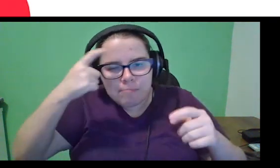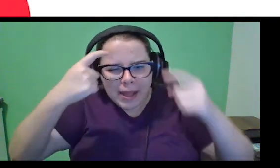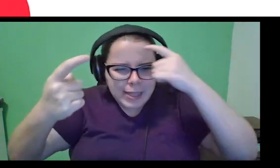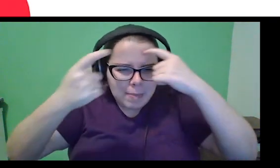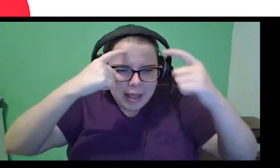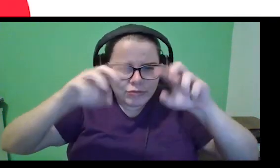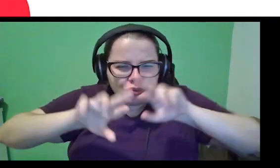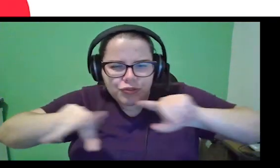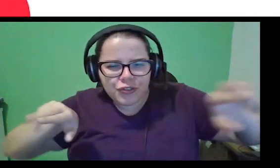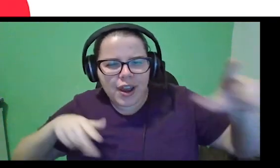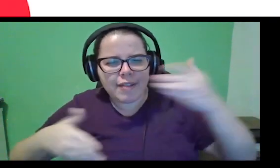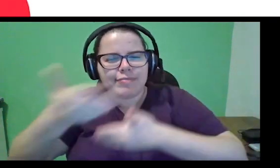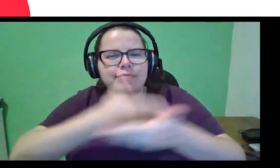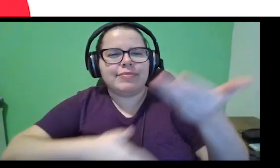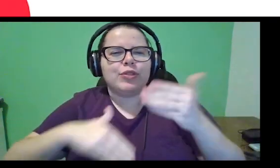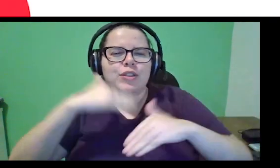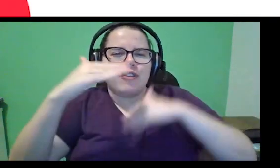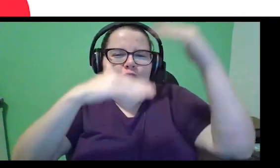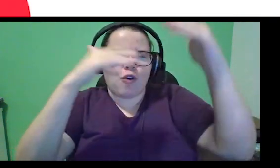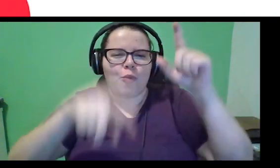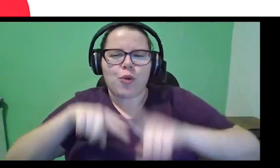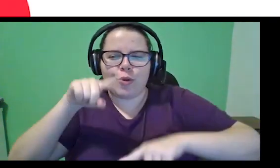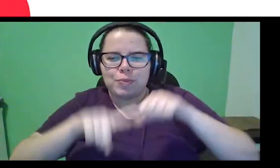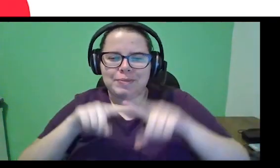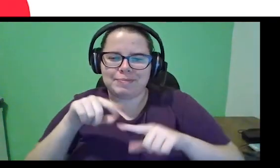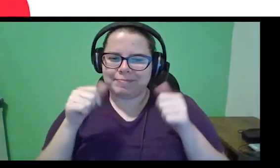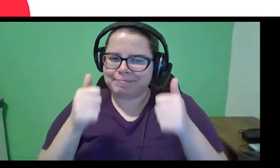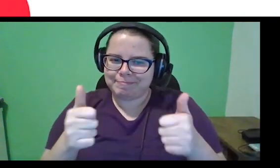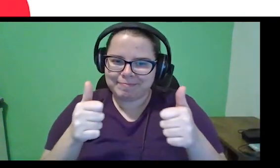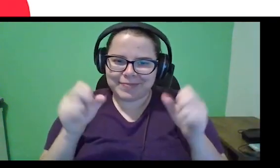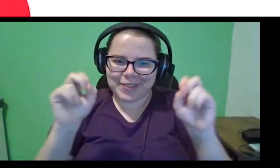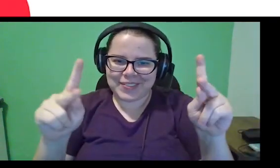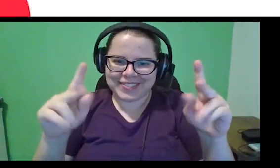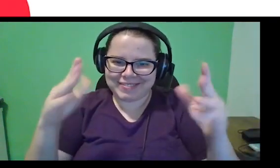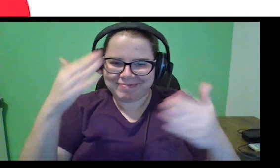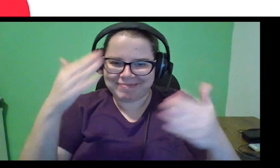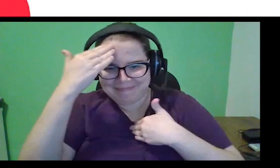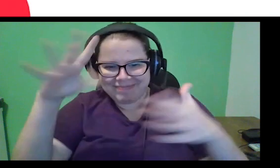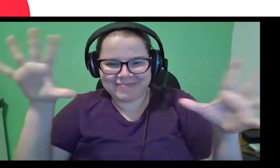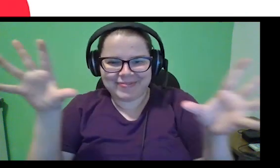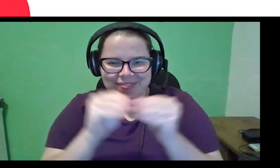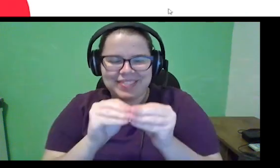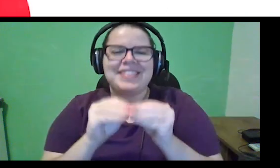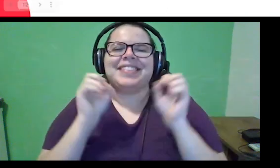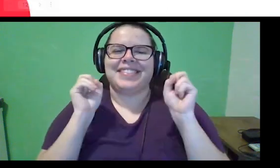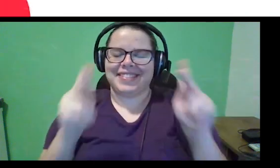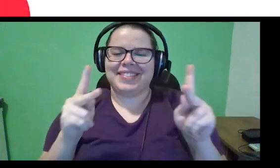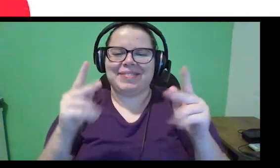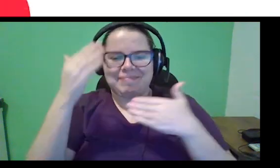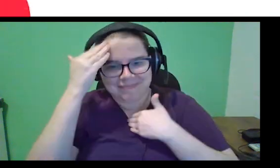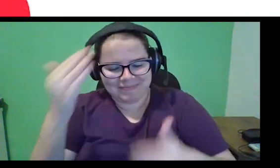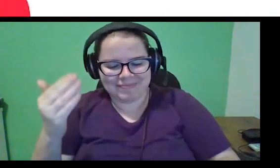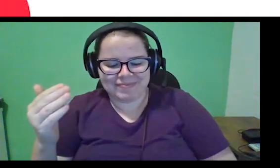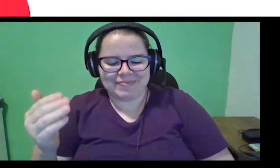no desenvolvimento dos produtos. Pronto, Letícia, já deixei você na mesma página.